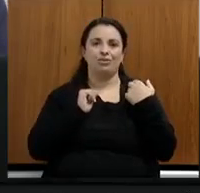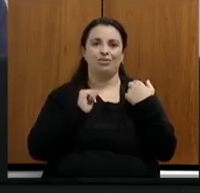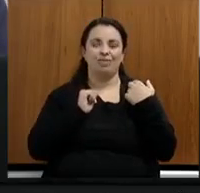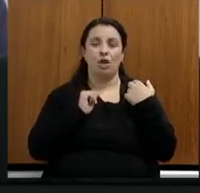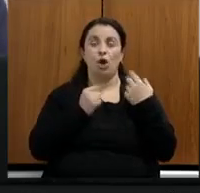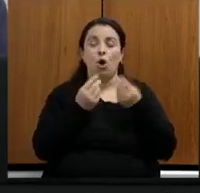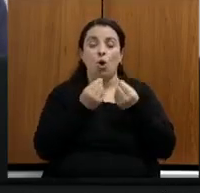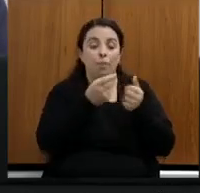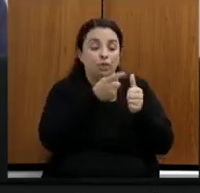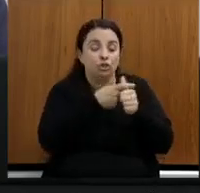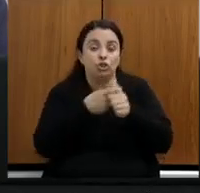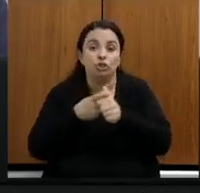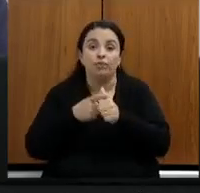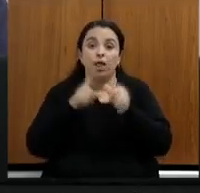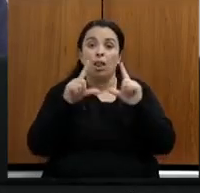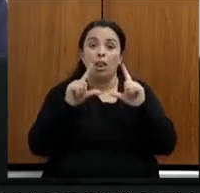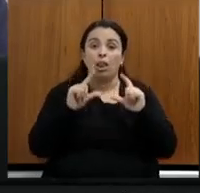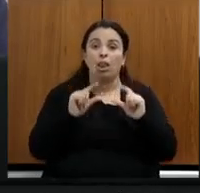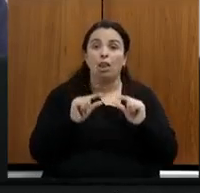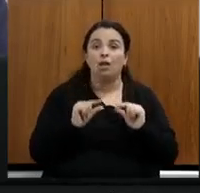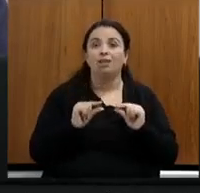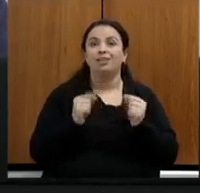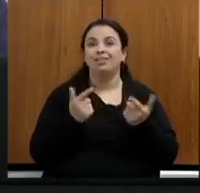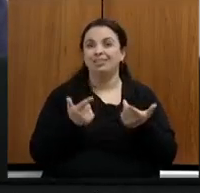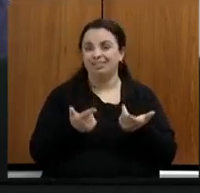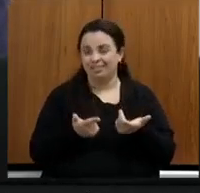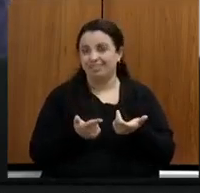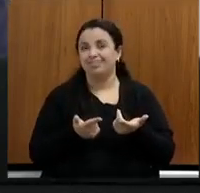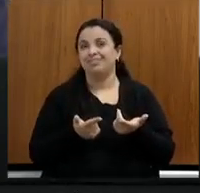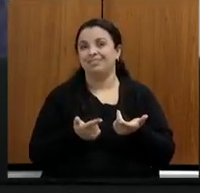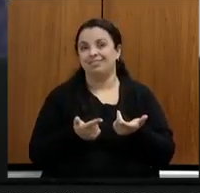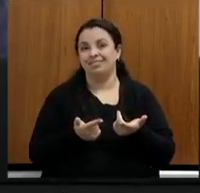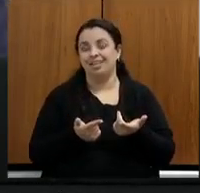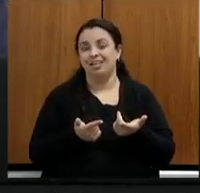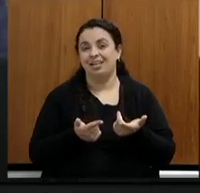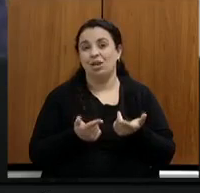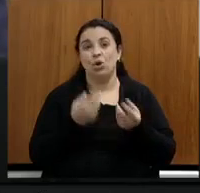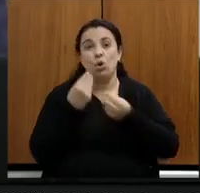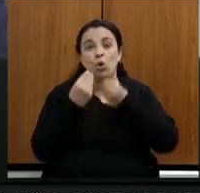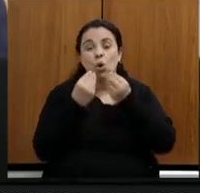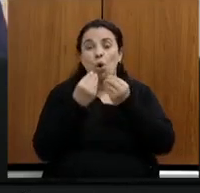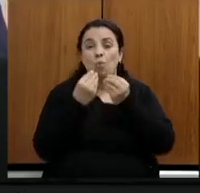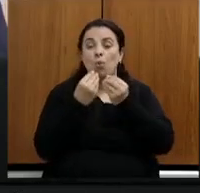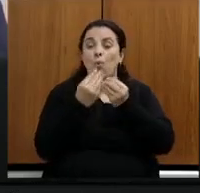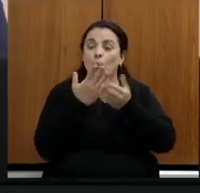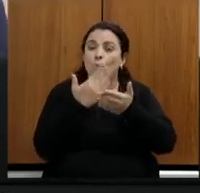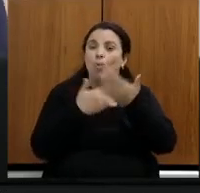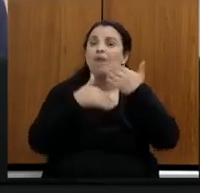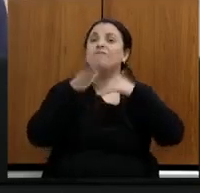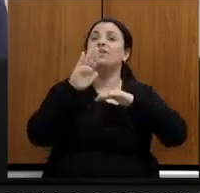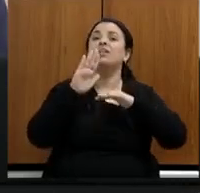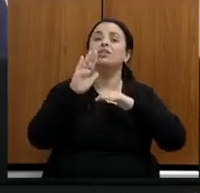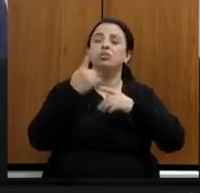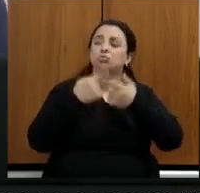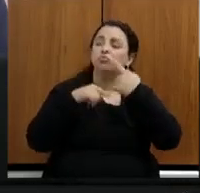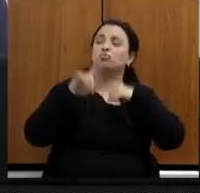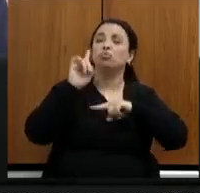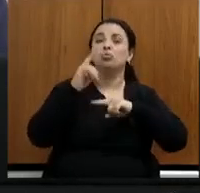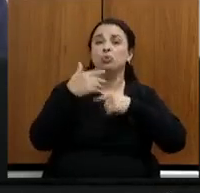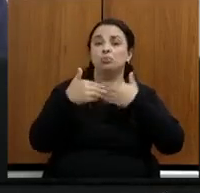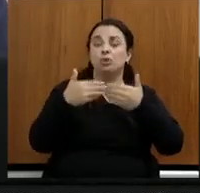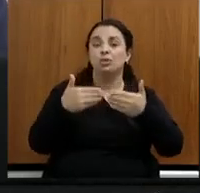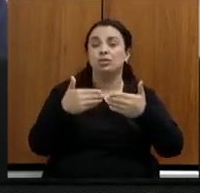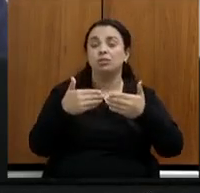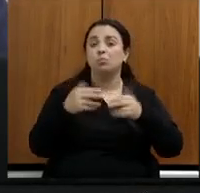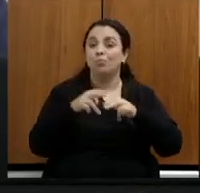essa evolução dos números que tem sido reconhecido pelo estado o avanço nos processos são feitos pelos